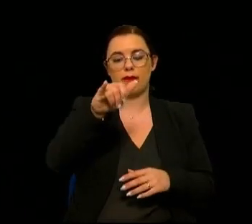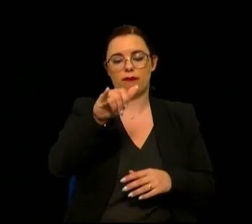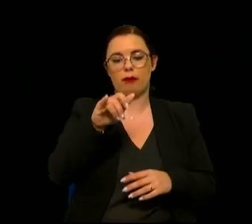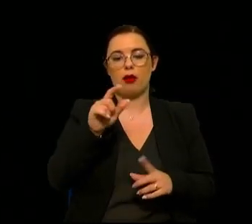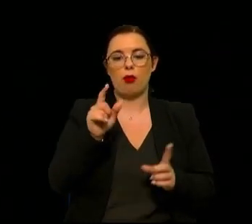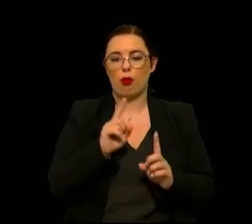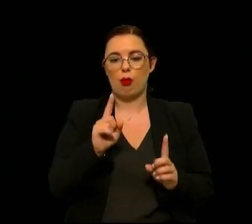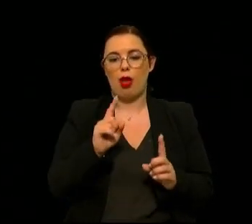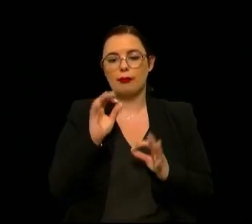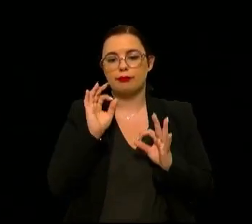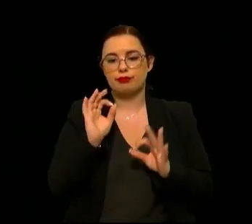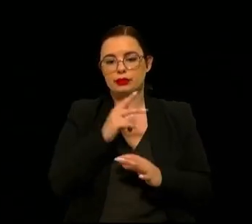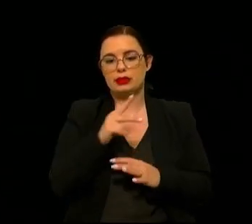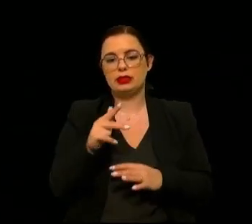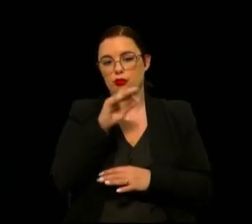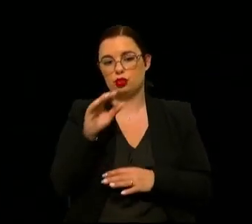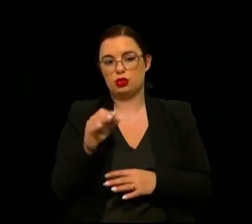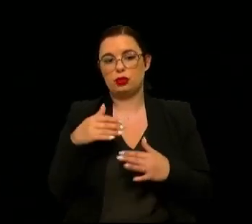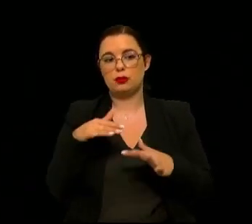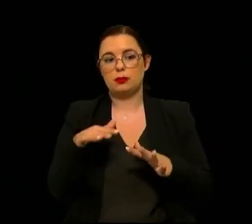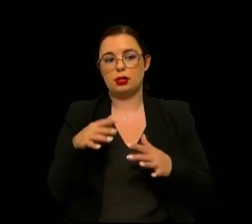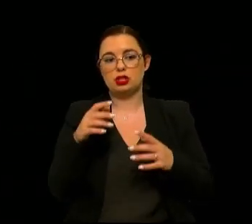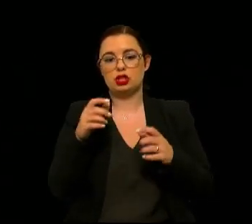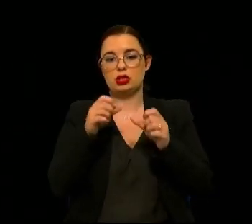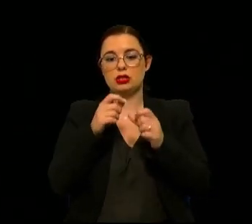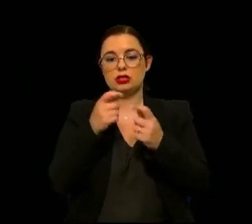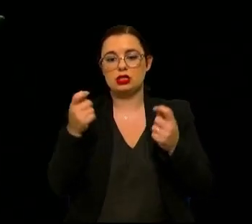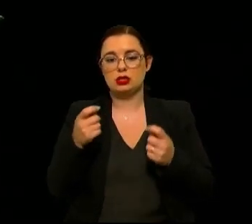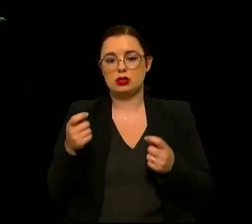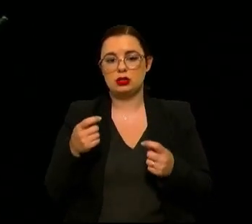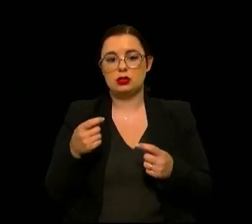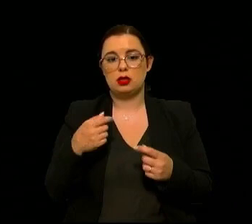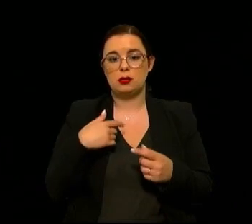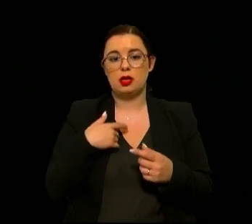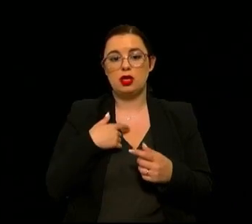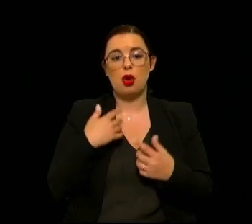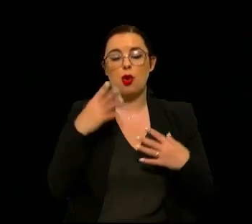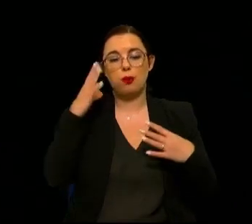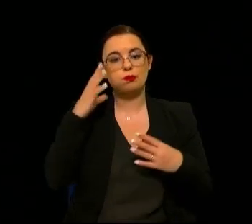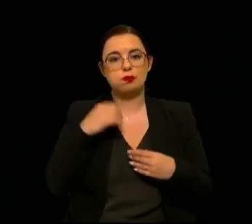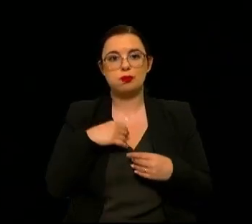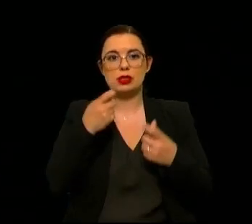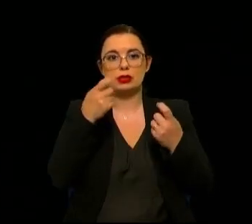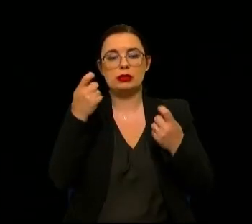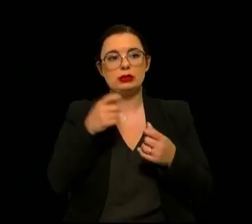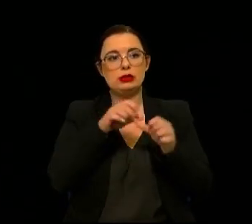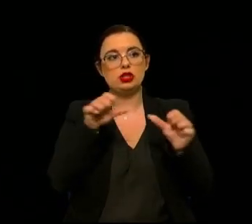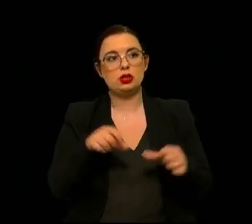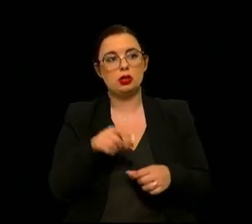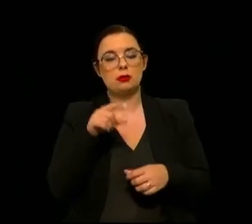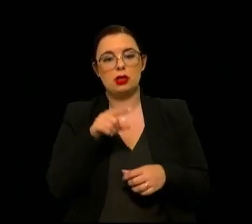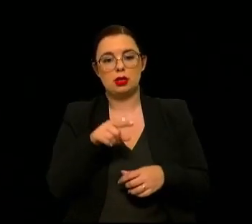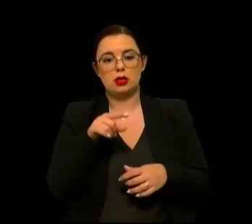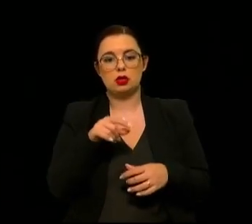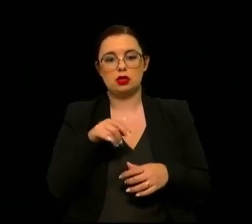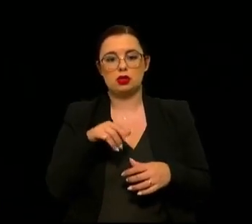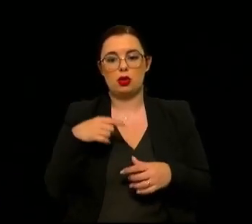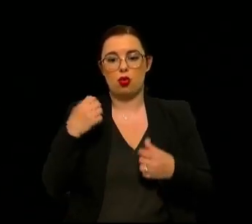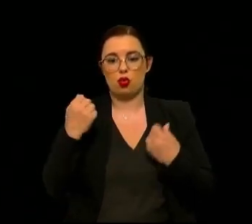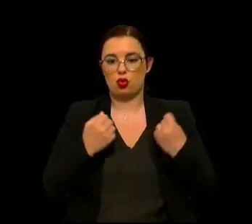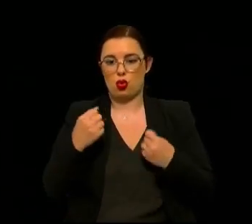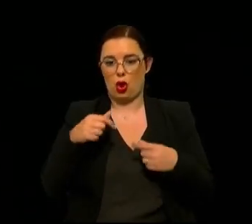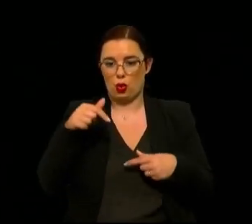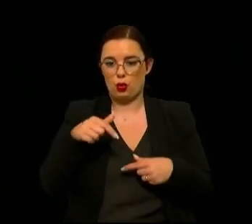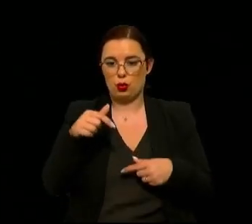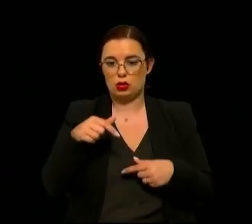fiável mas claramente é um sistema que é desenhado para ser seguro eu não concebo que um sistema como o transporte rodoviário nos